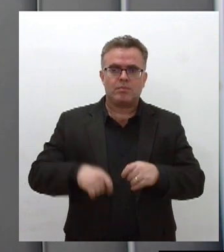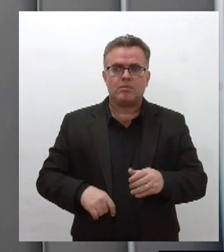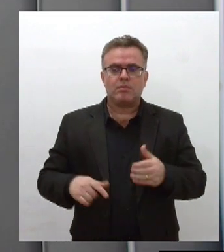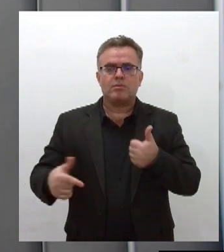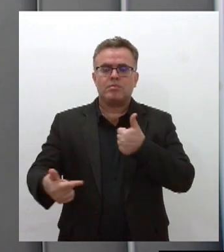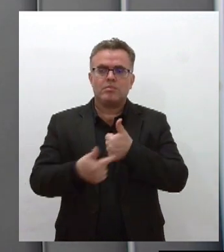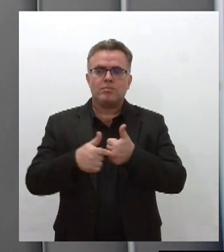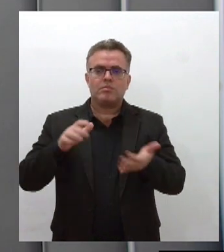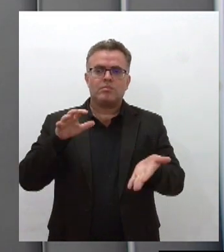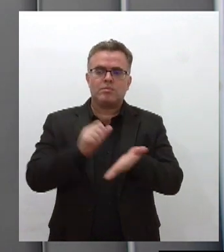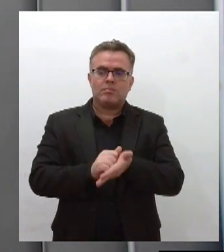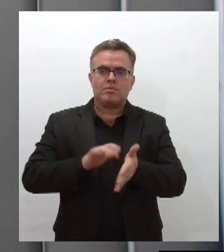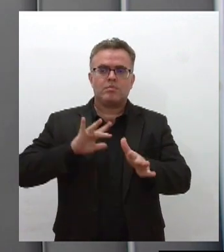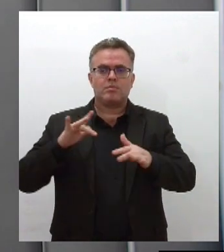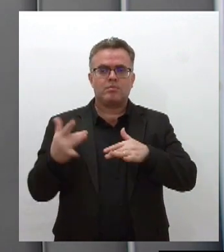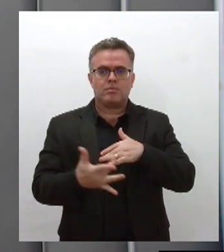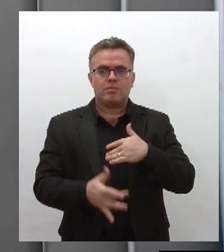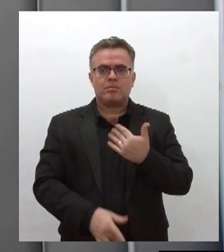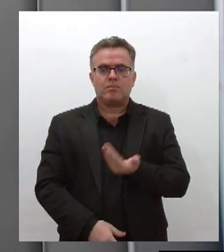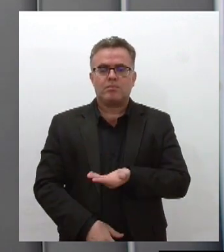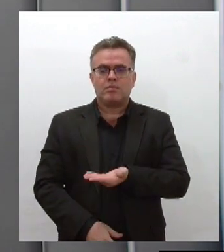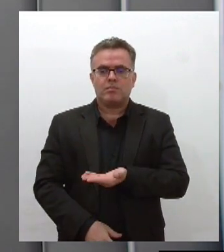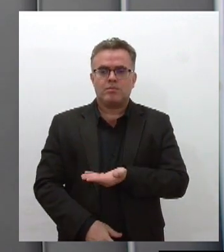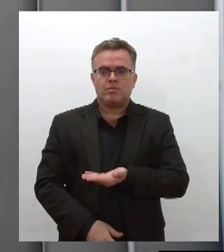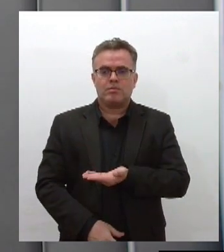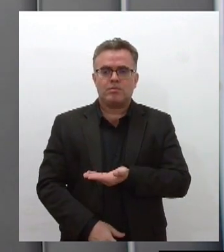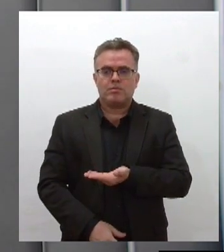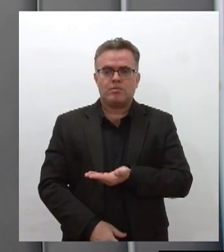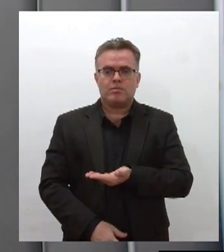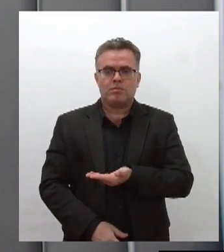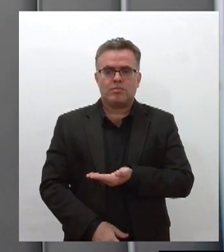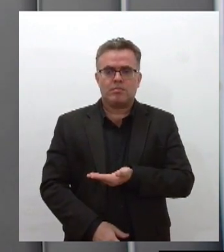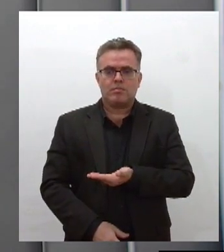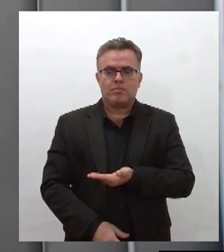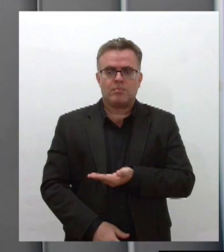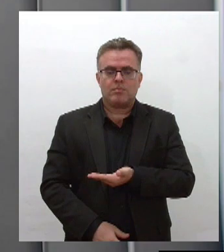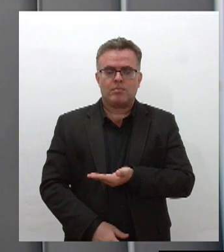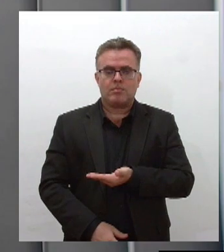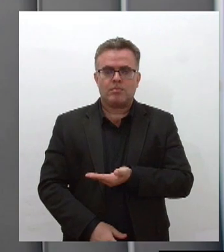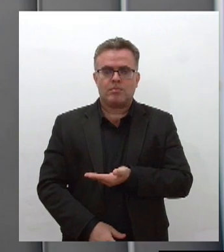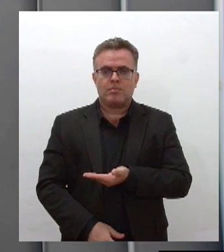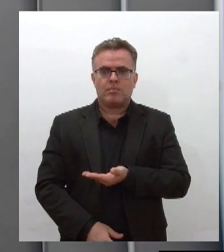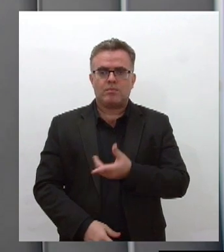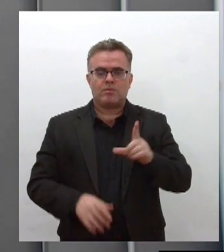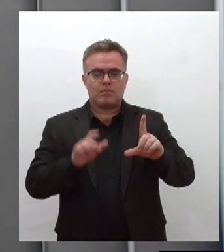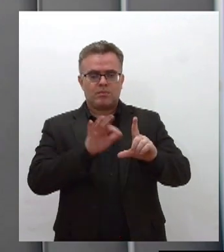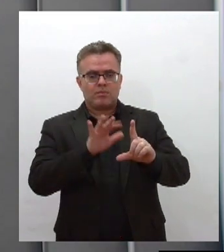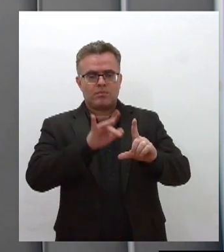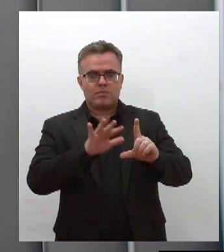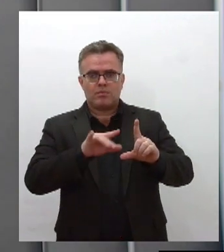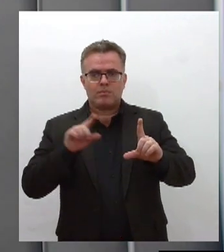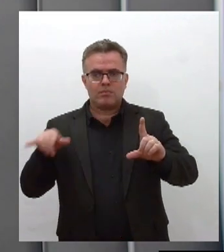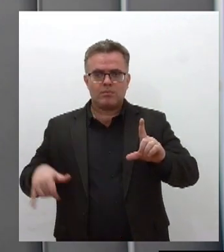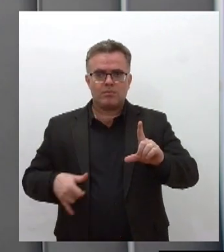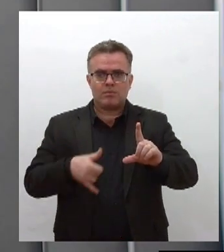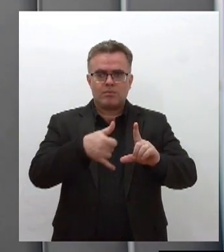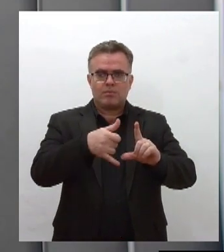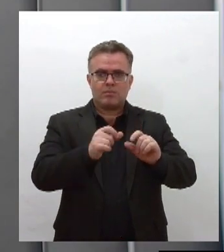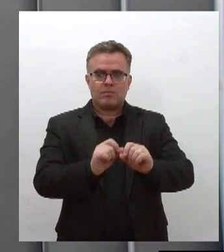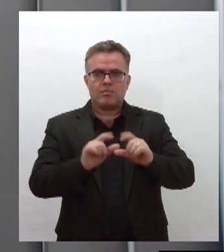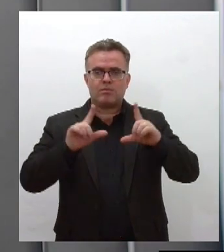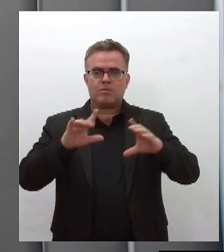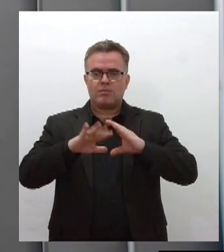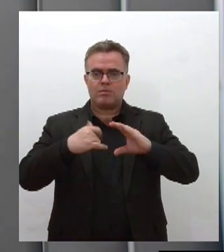sociais face e instagram arroba tv alese 5.2 no twitter arroba tv alese no QR Code aqui na tela você vai direto no nosso canal no youtube